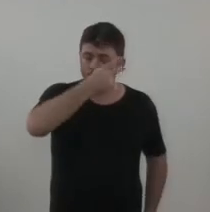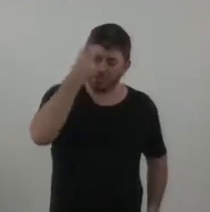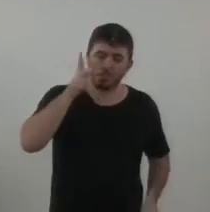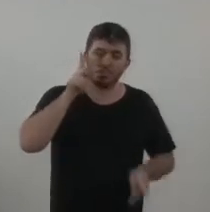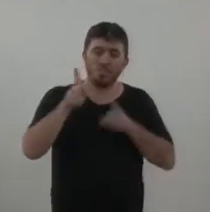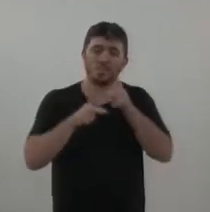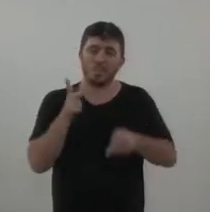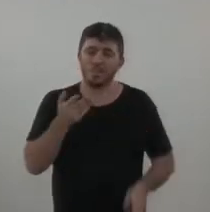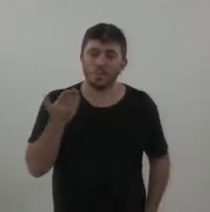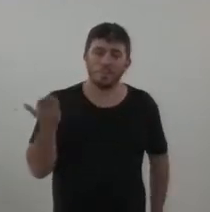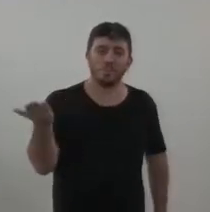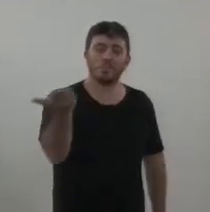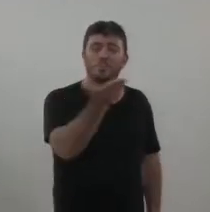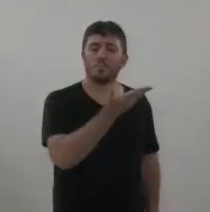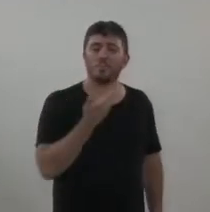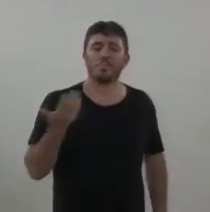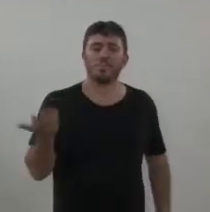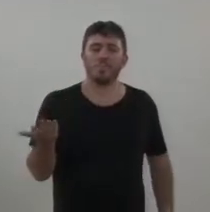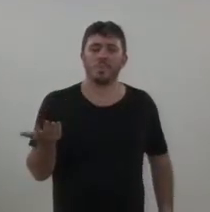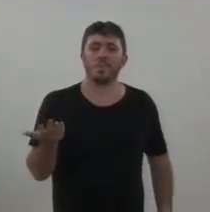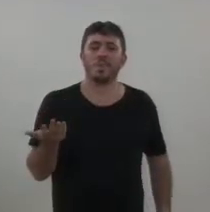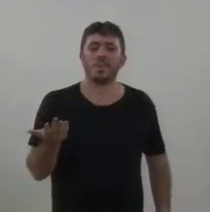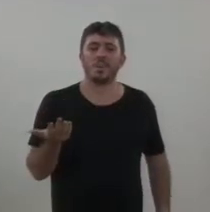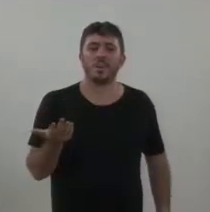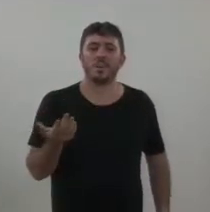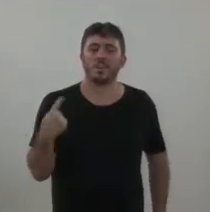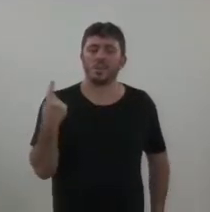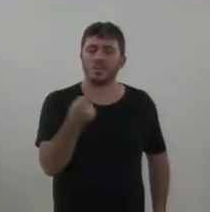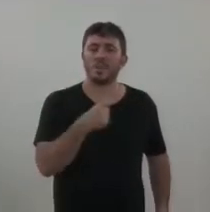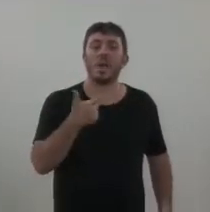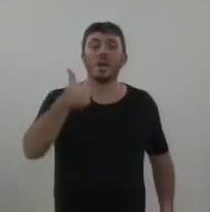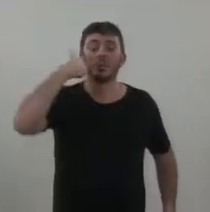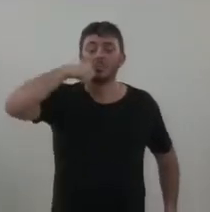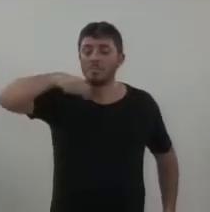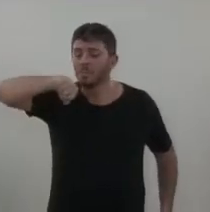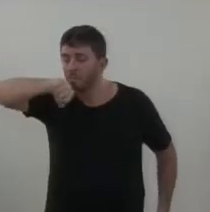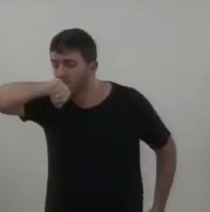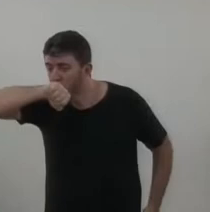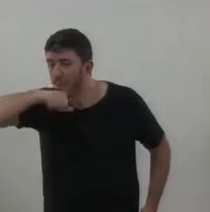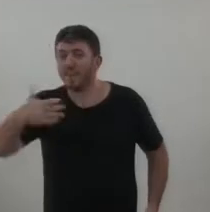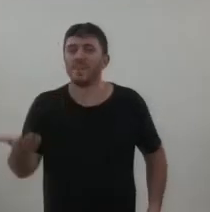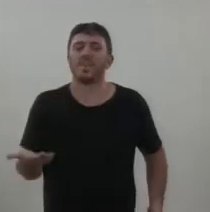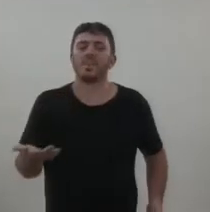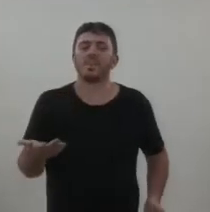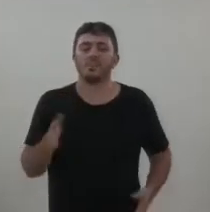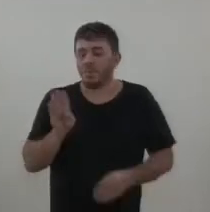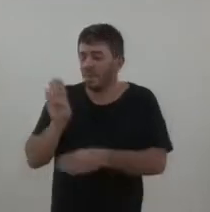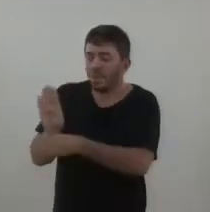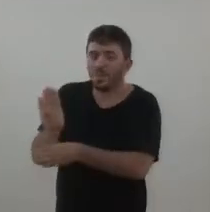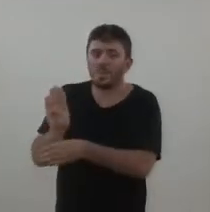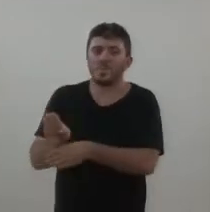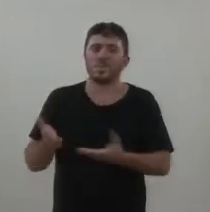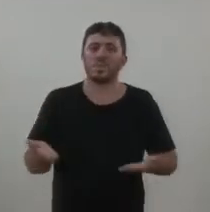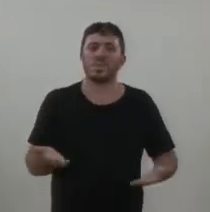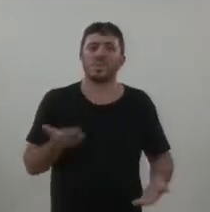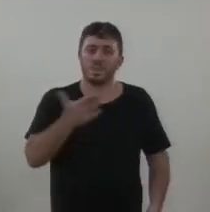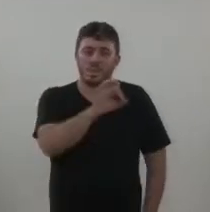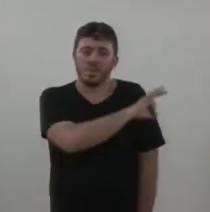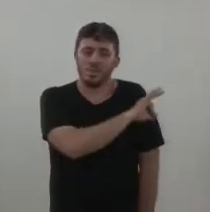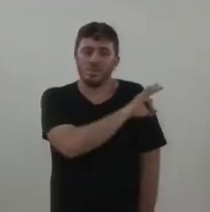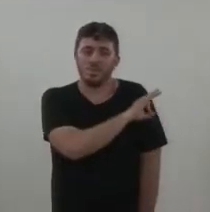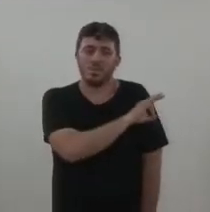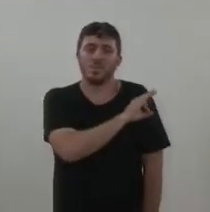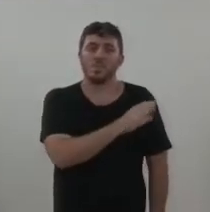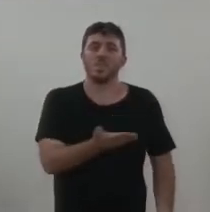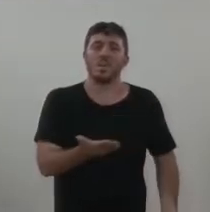os cidadãos vinhedenses. Quem perde com isso? São as mães que poderiam estar mais amparadas. Então, governo, não é questão